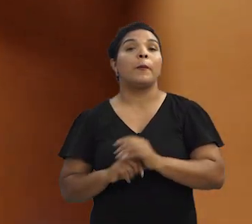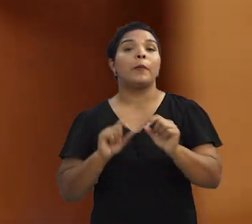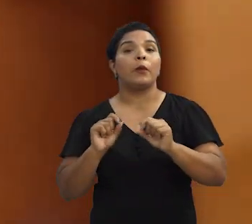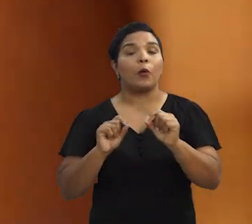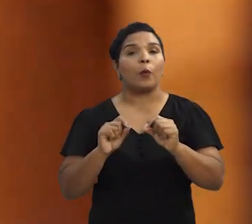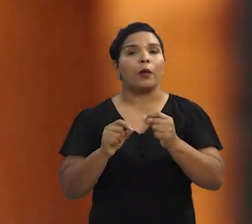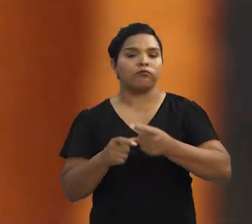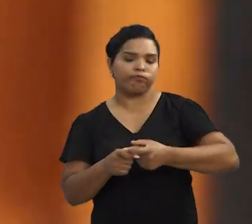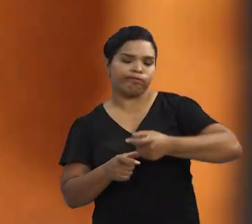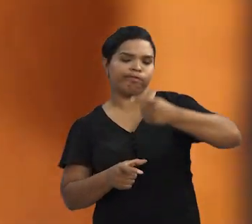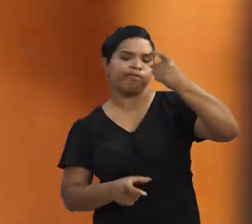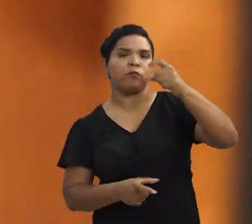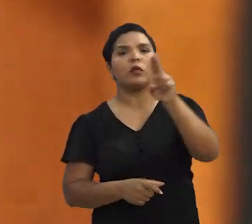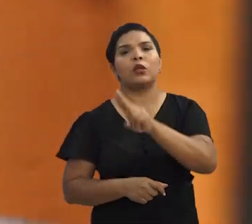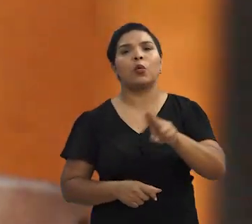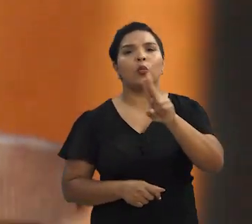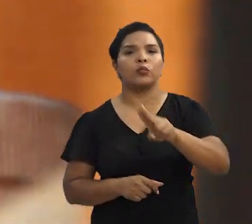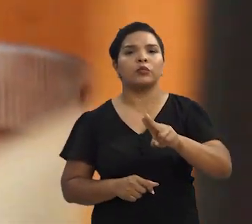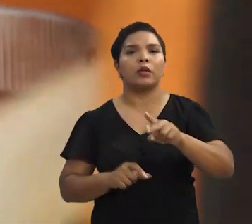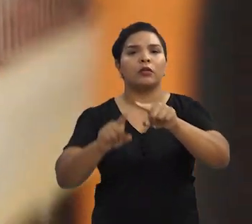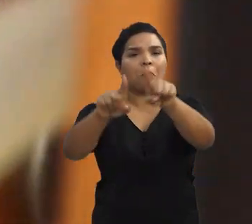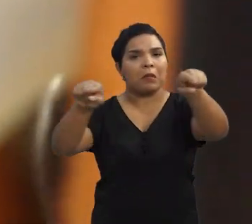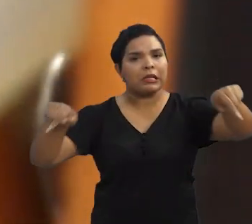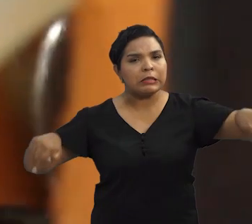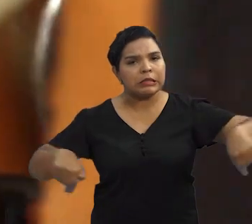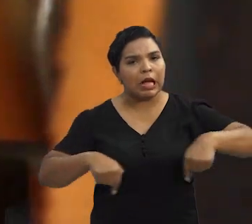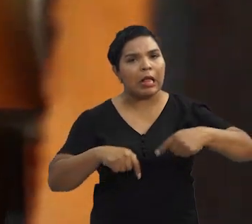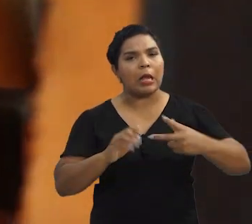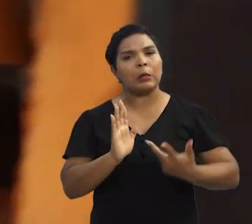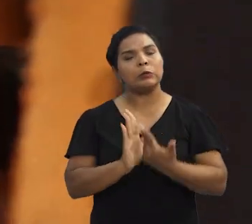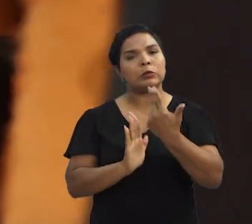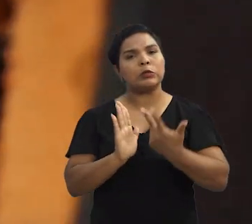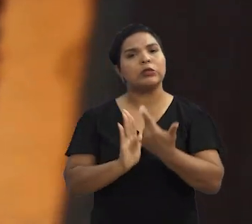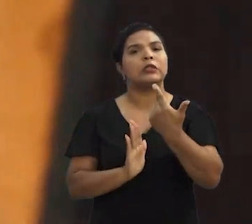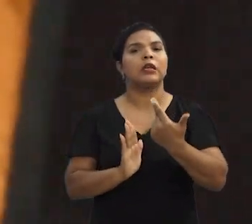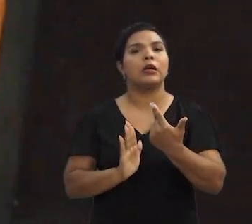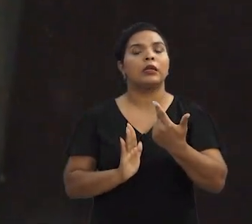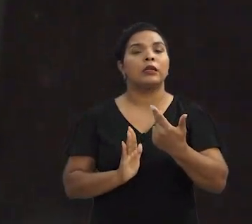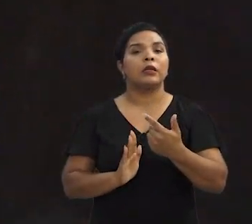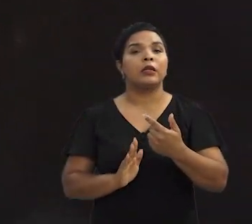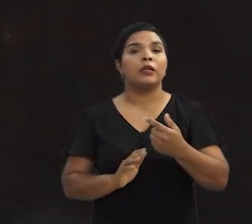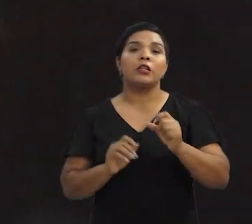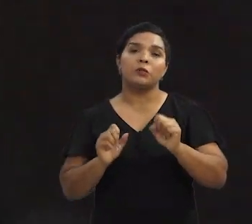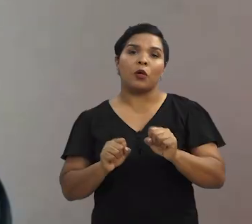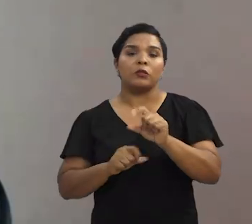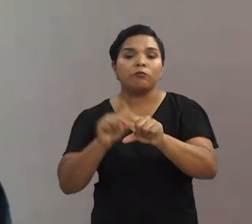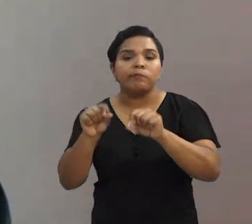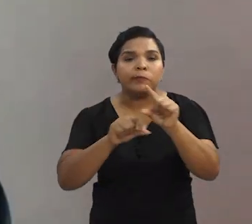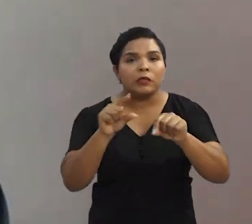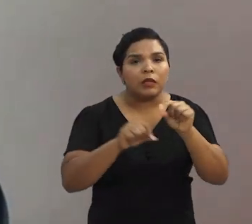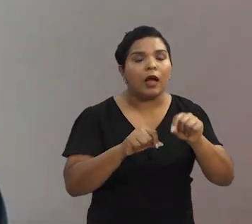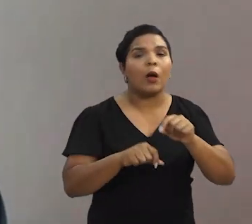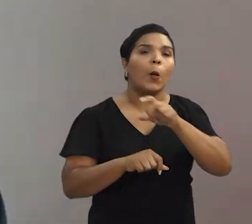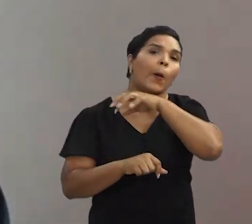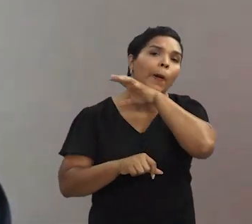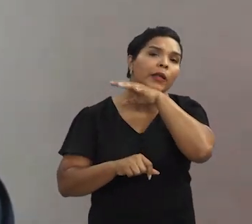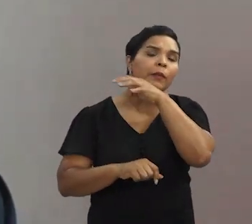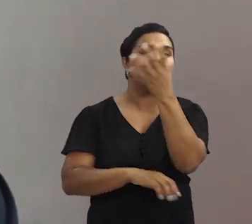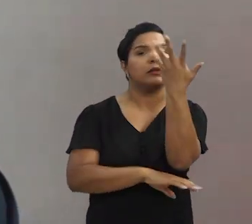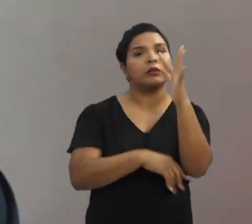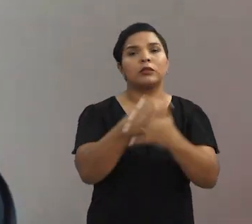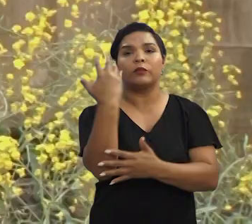tubulações, você usa numa sala de cirurgia e no nosso caso a gente precisa fazer a coleta de animais